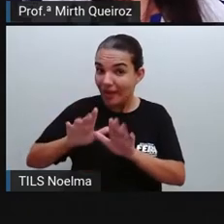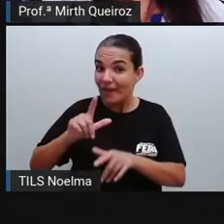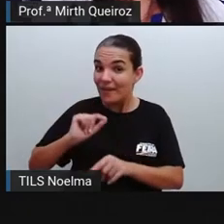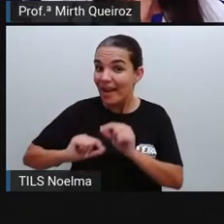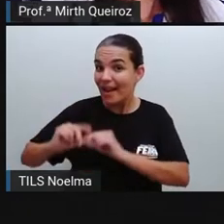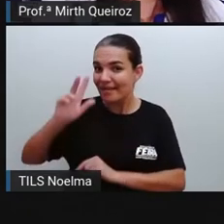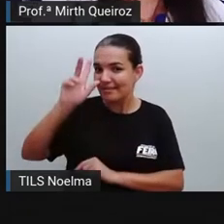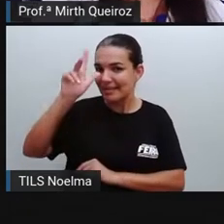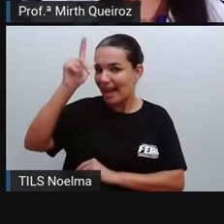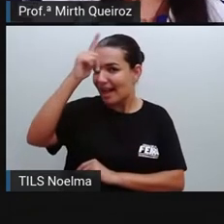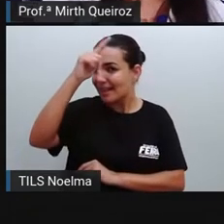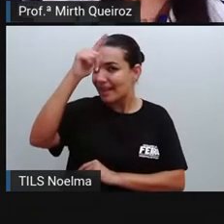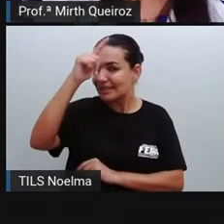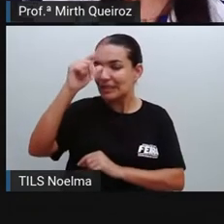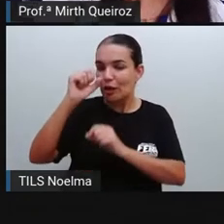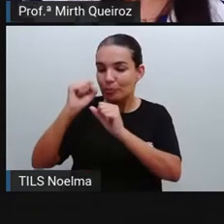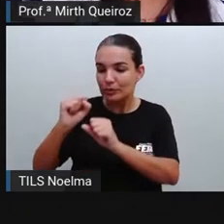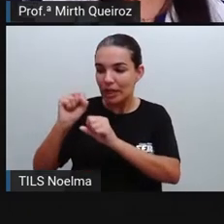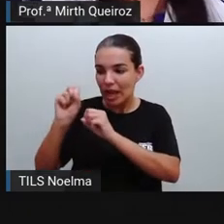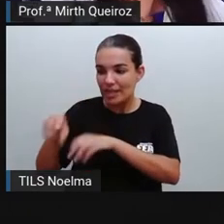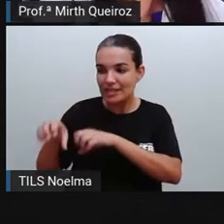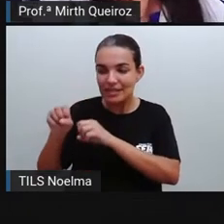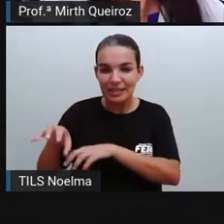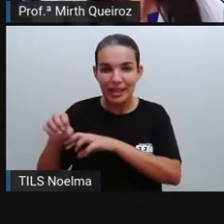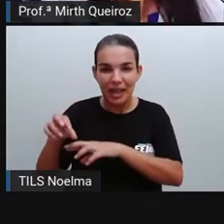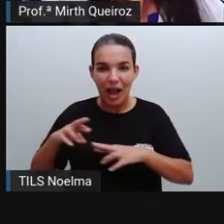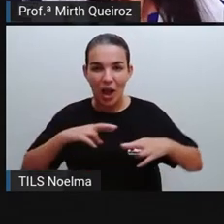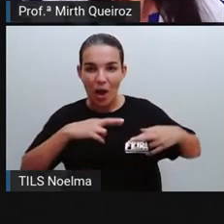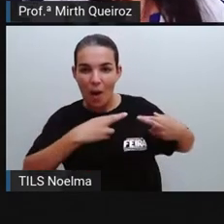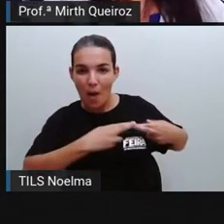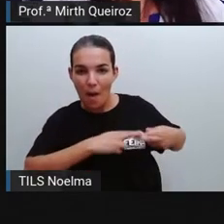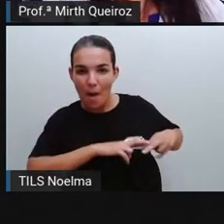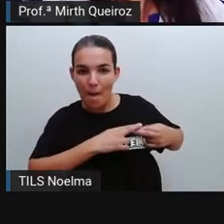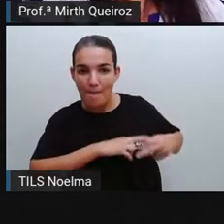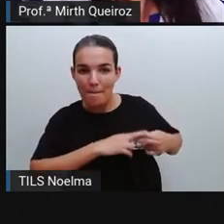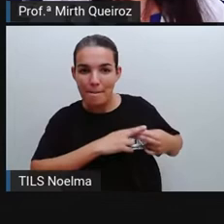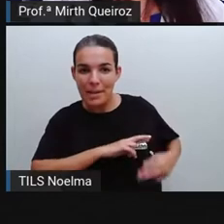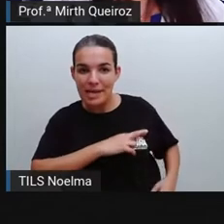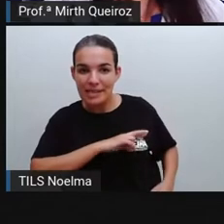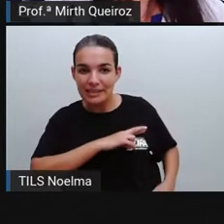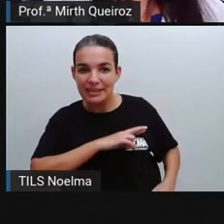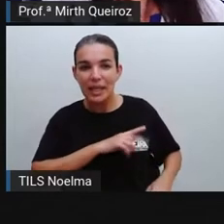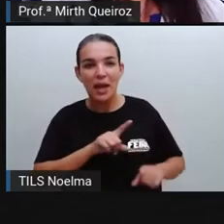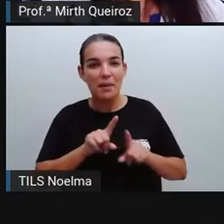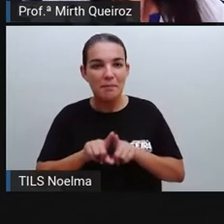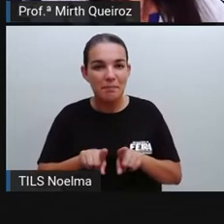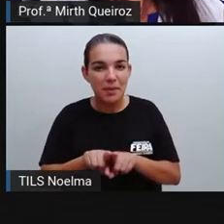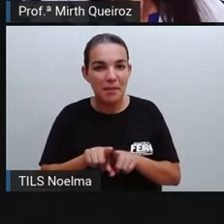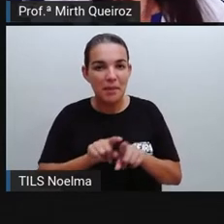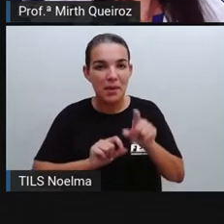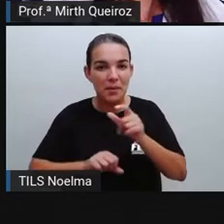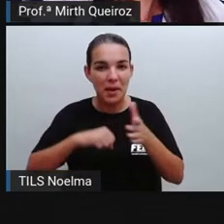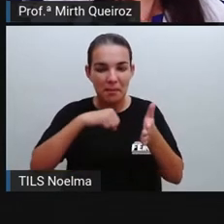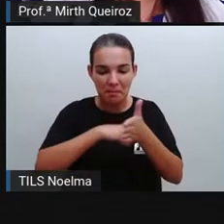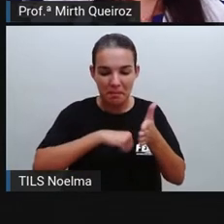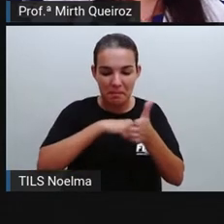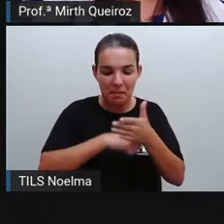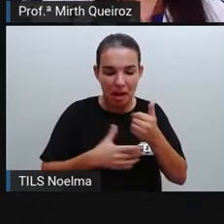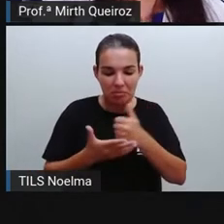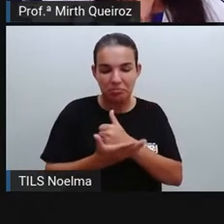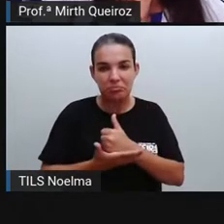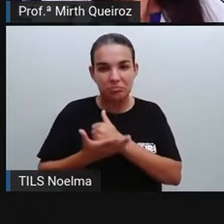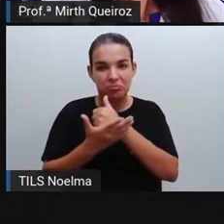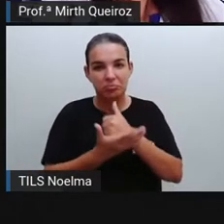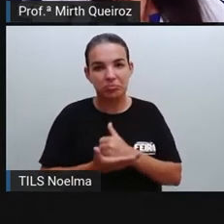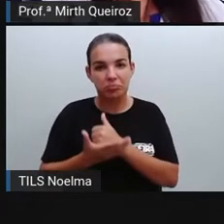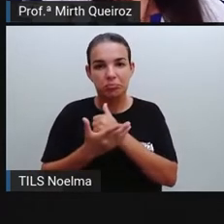serviam tanto para formar romances, como também como uma base para lutar contra as investidas aí